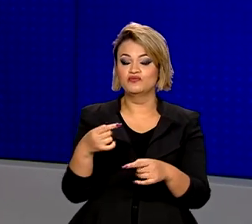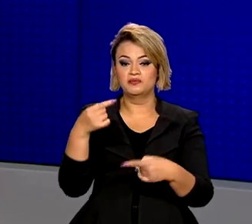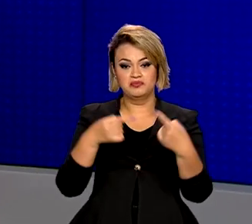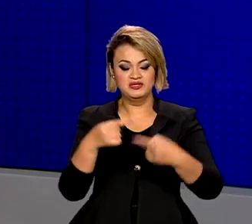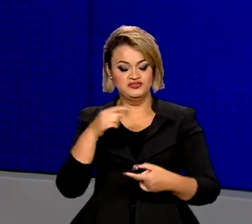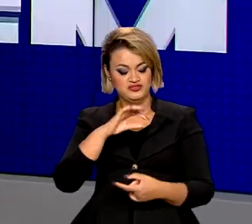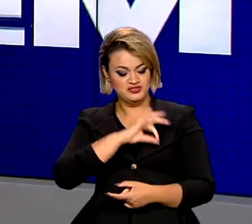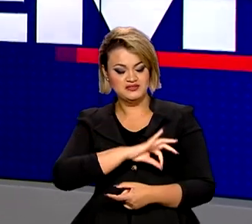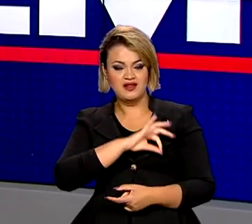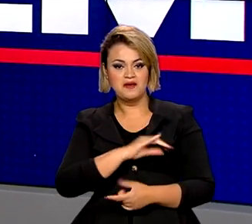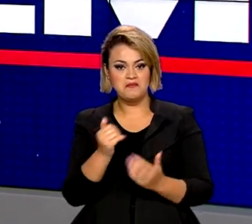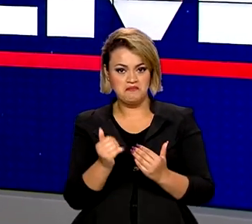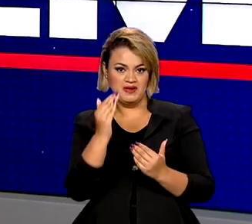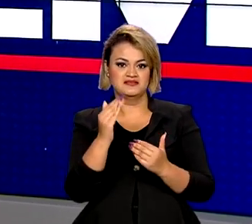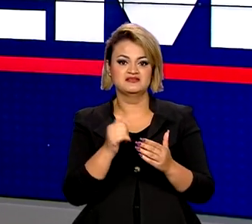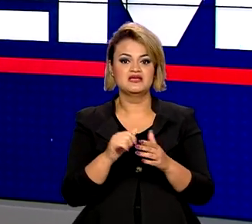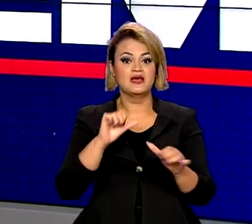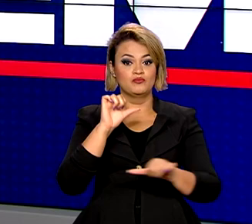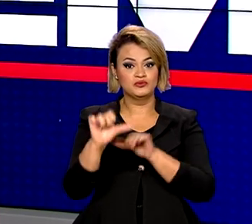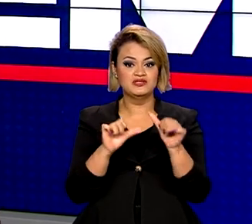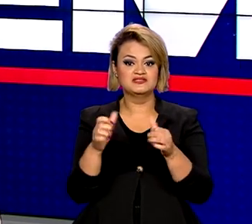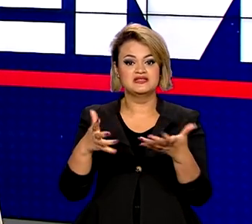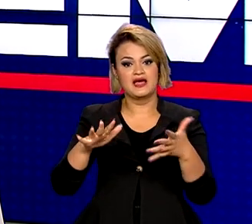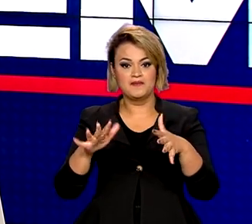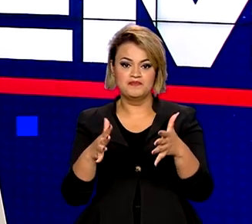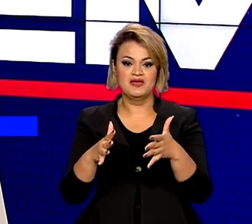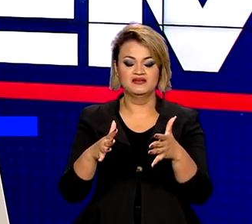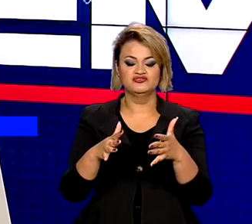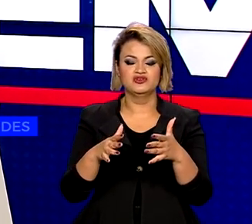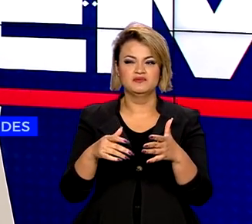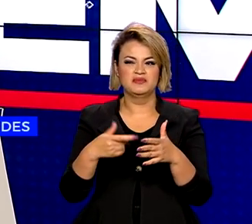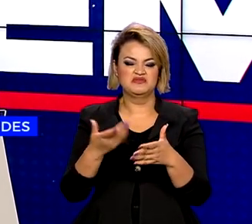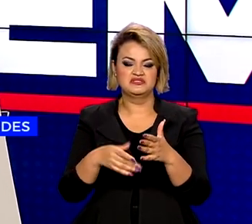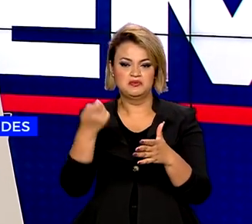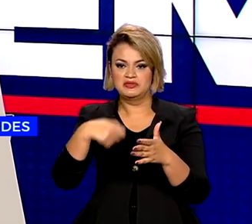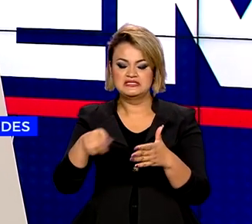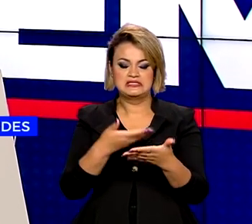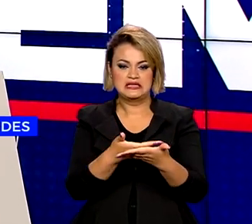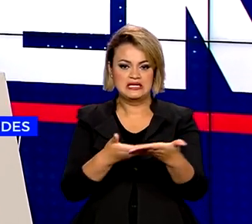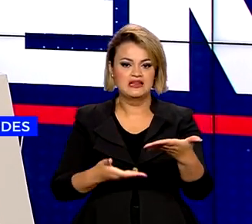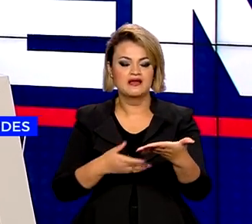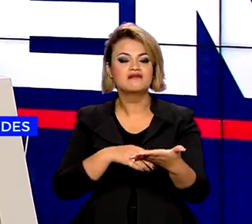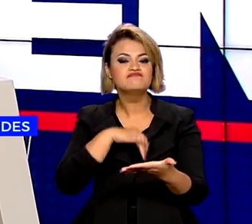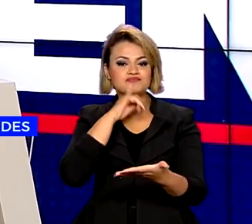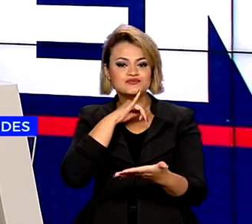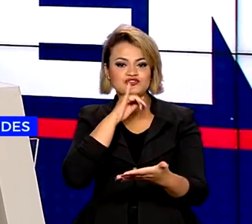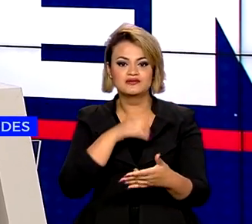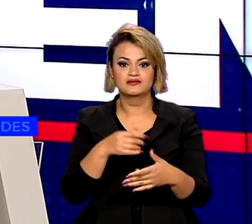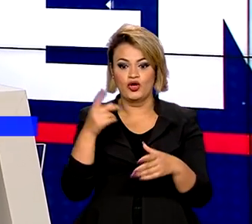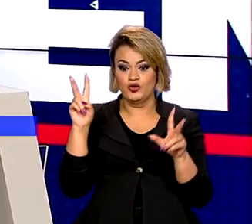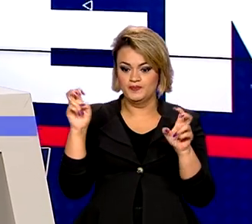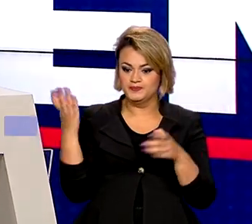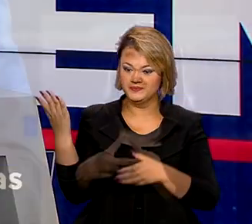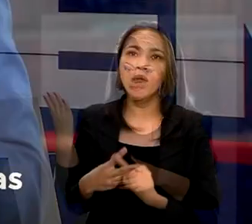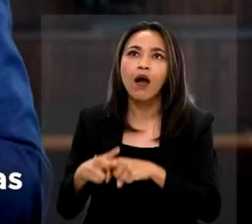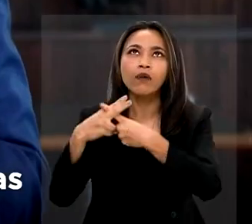aumento do salário mínimo e a mudança na faixa de isenção do imposto de renda. Vamos ver os principais textos.